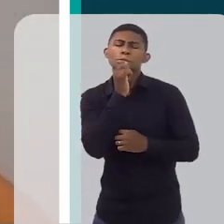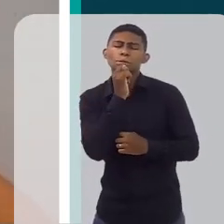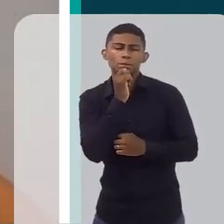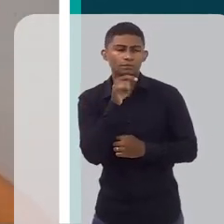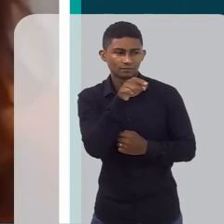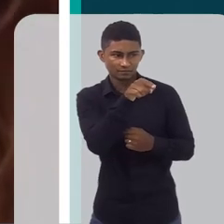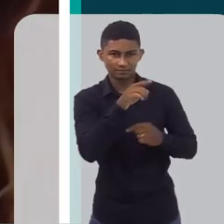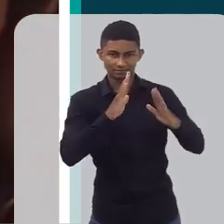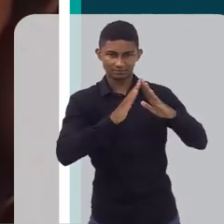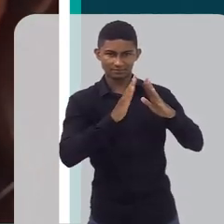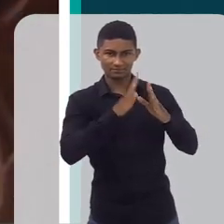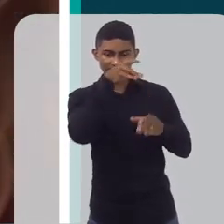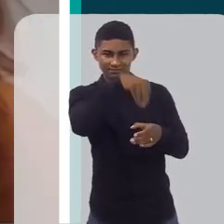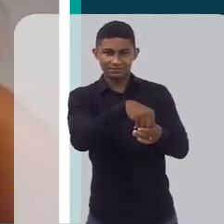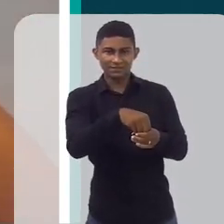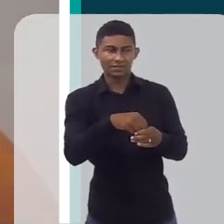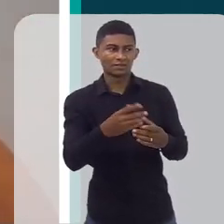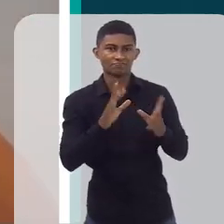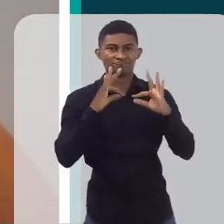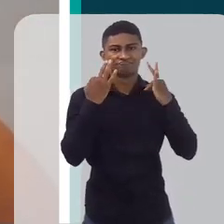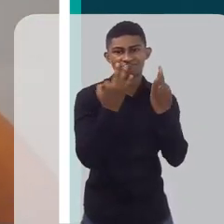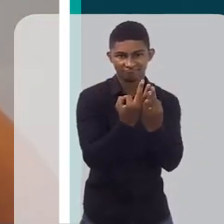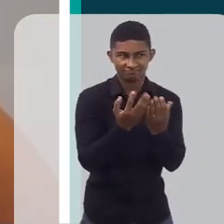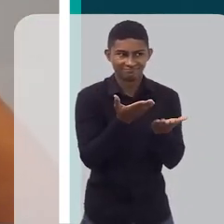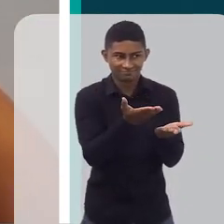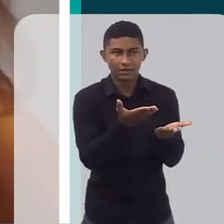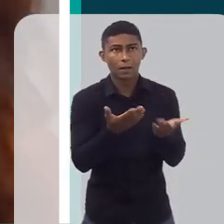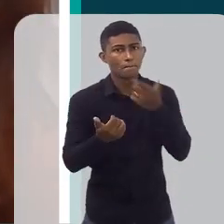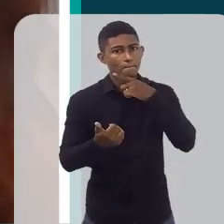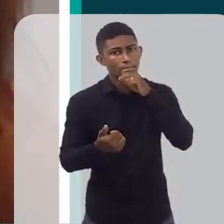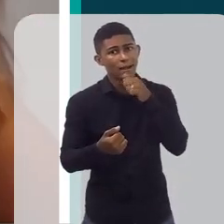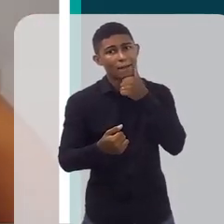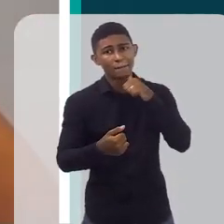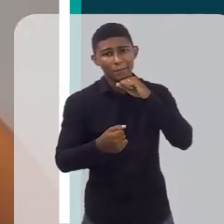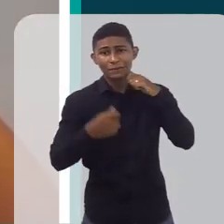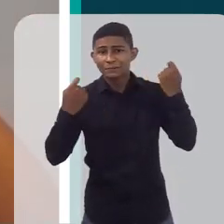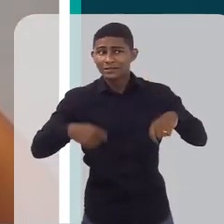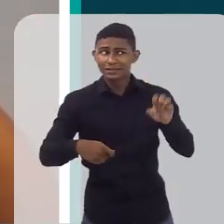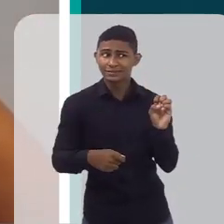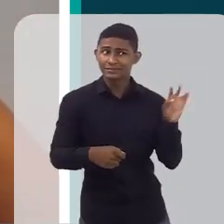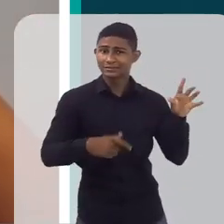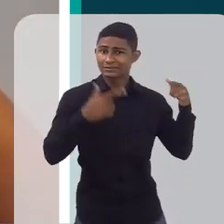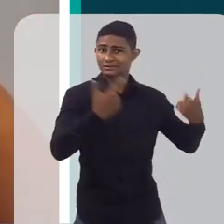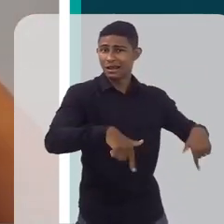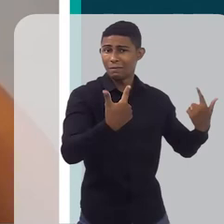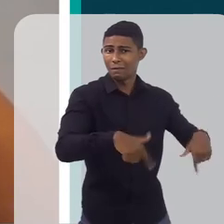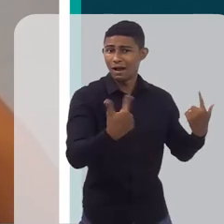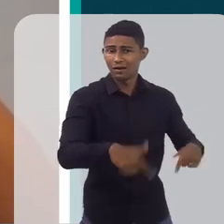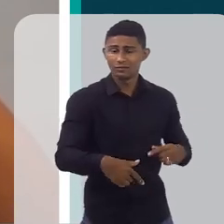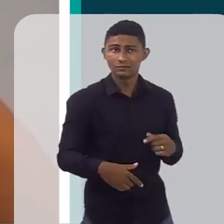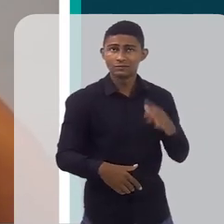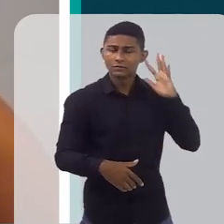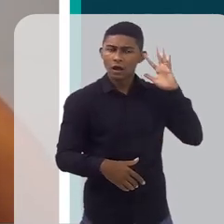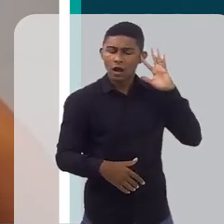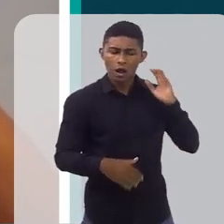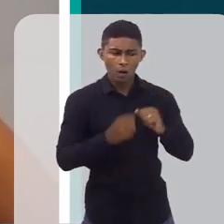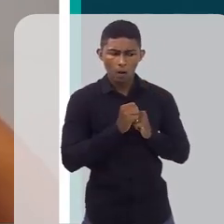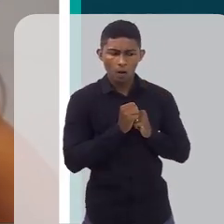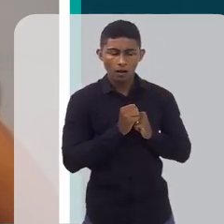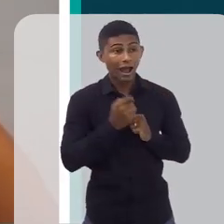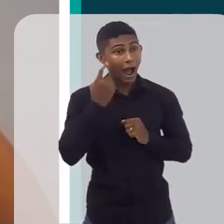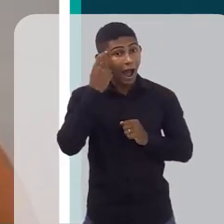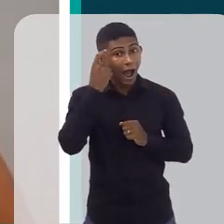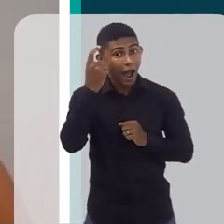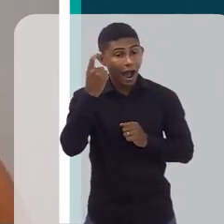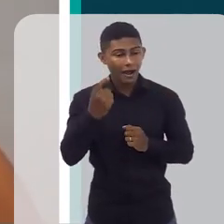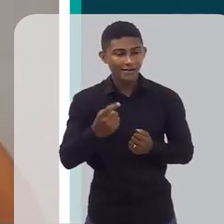né? Quem cuida da criança também tem que trabalhar, tem que sair. E, às vezes, a vida ficou muito prática. Então, às vezes, é mais fácil